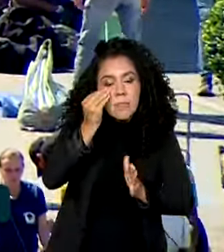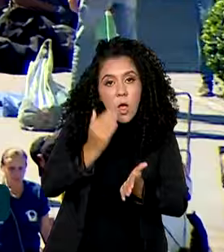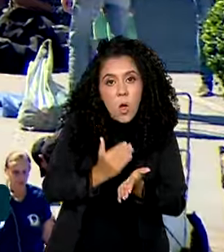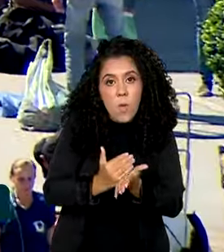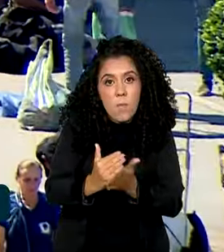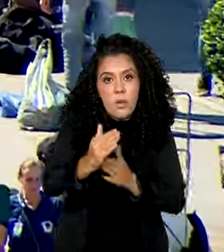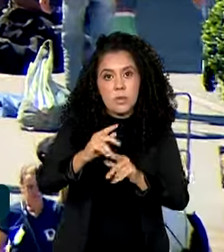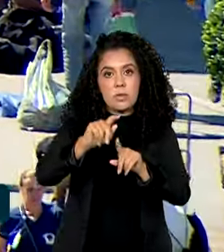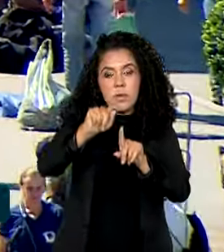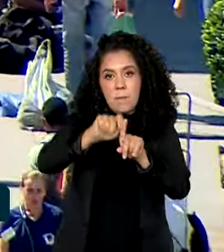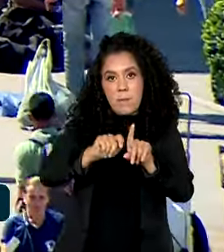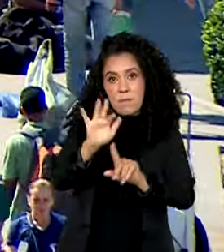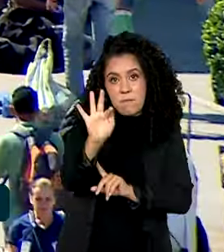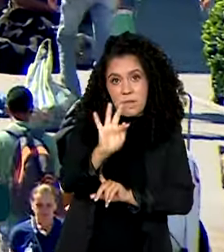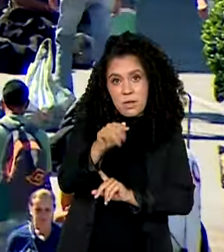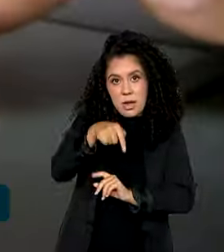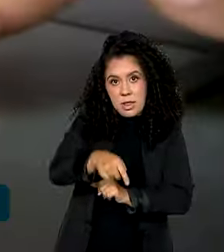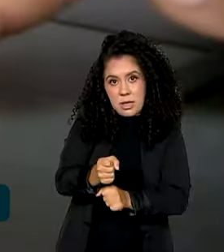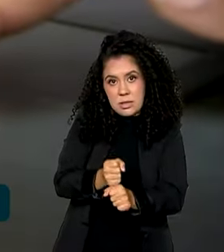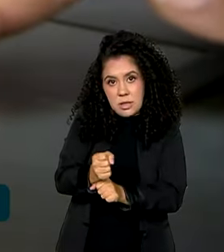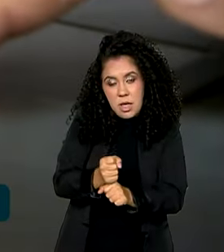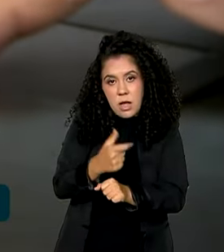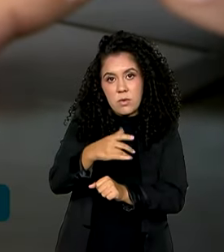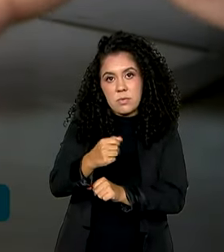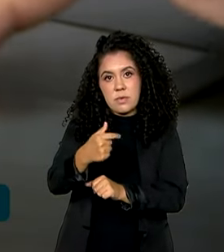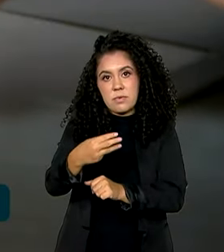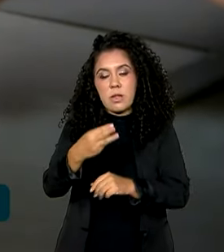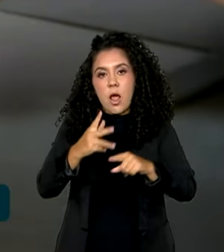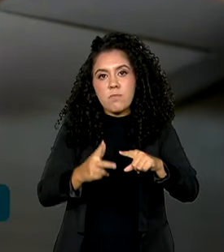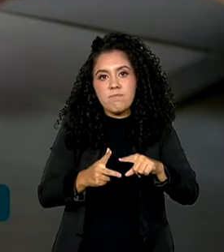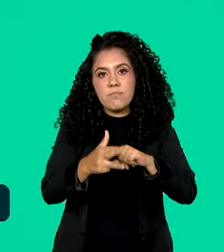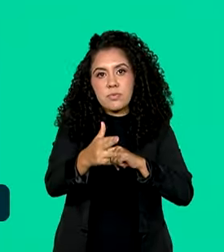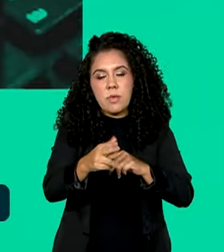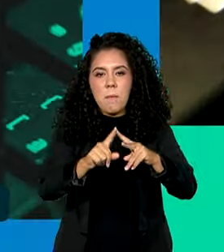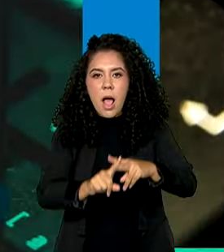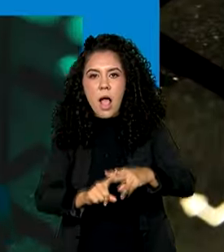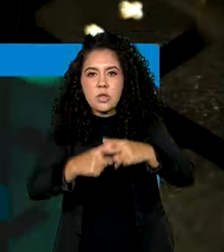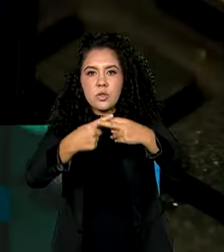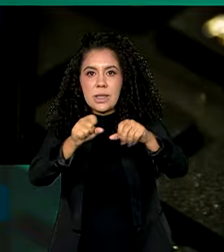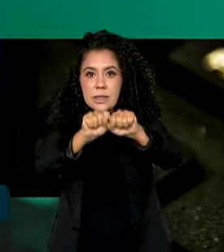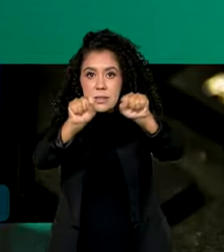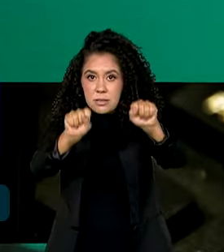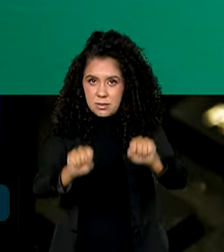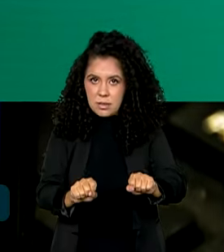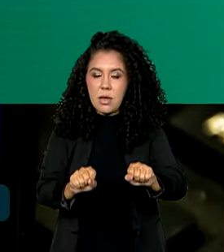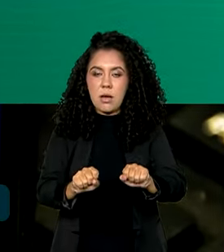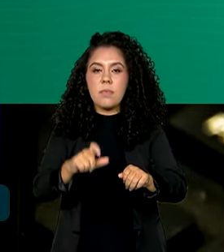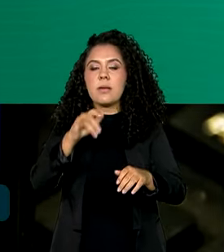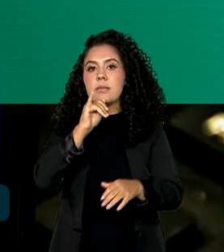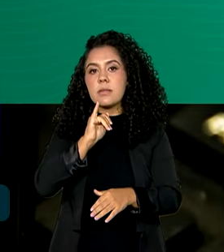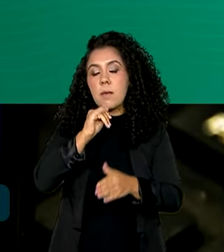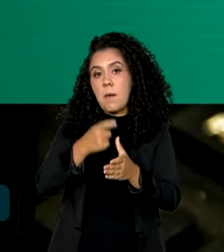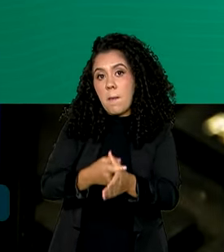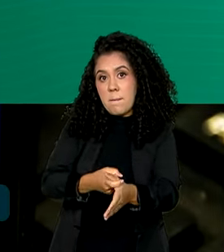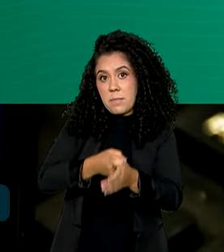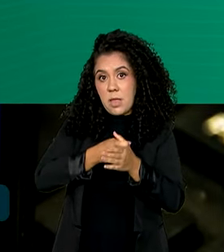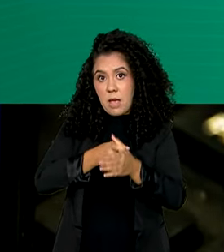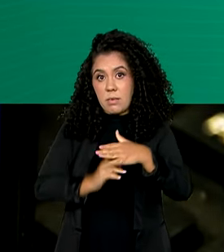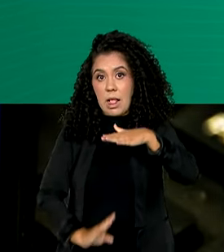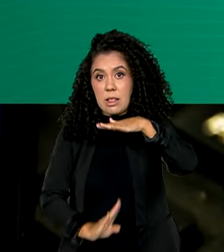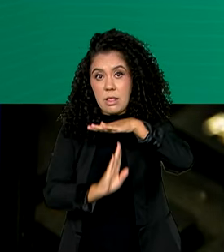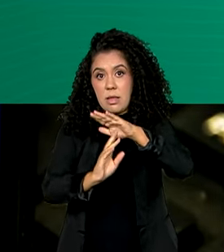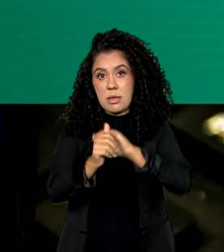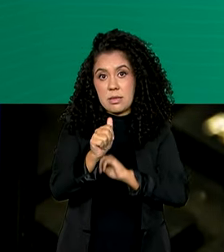fevereiro deste ano, que foi interrompido para ajustes no sistema. Por ele, débitos de até 15 mil